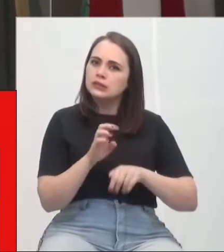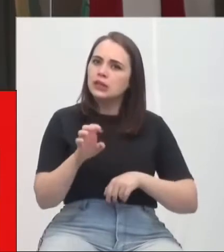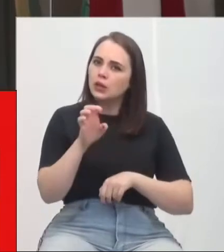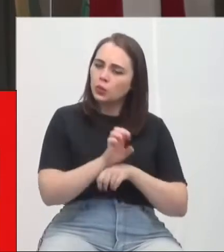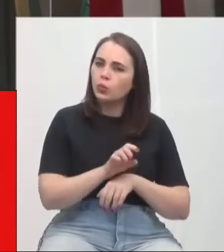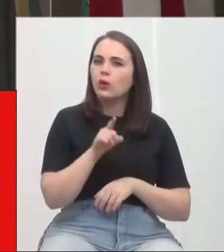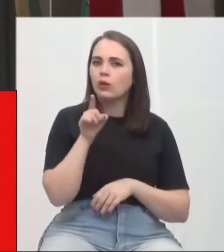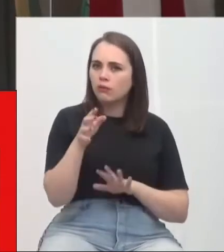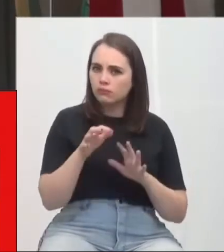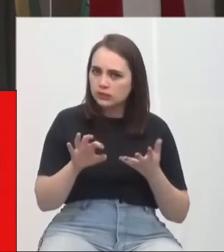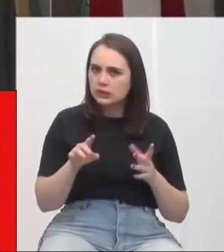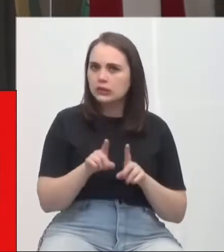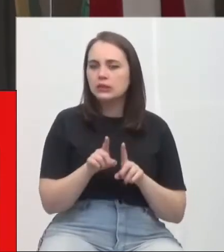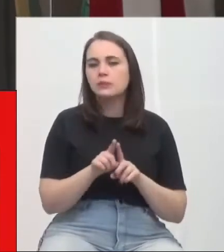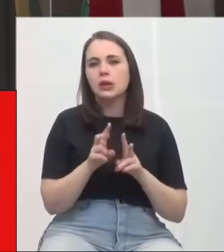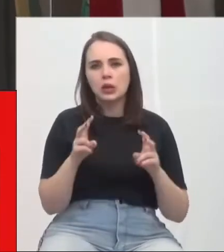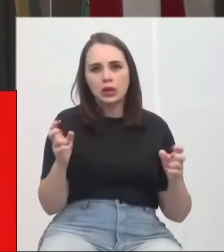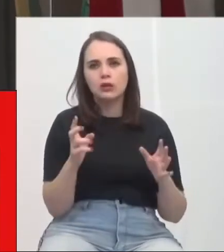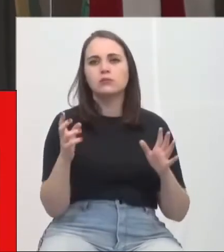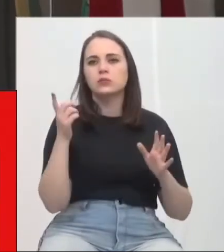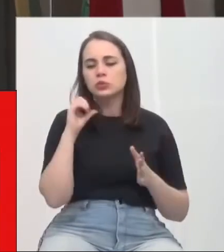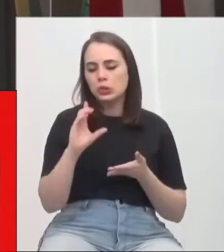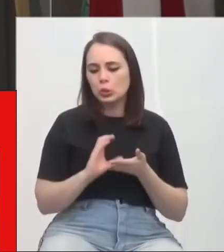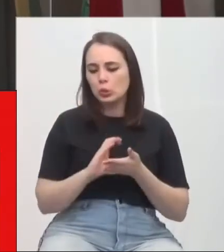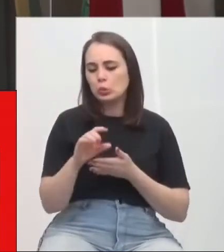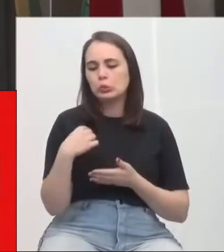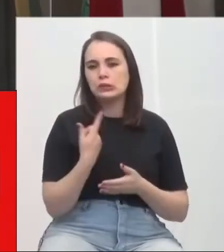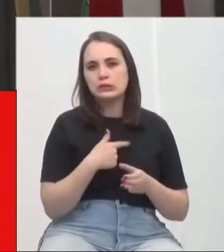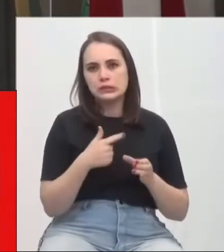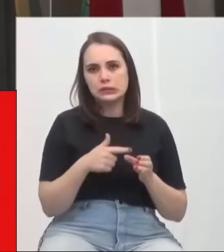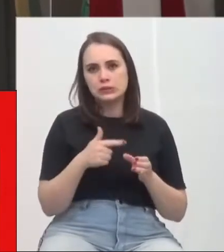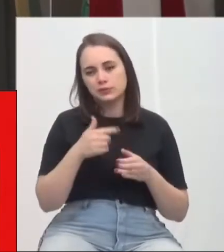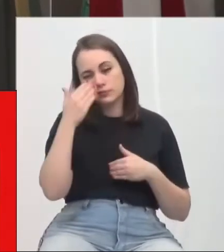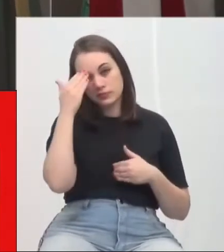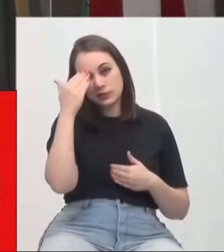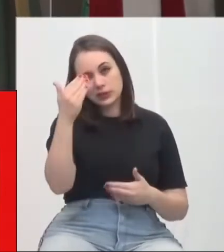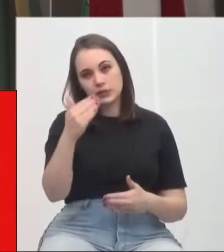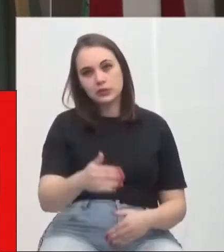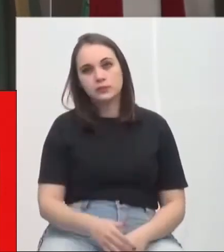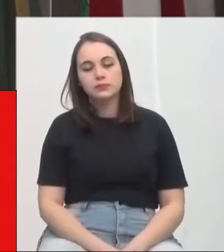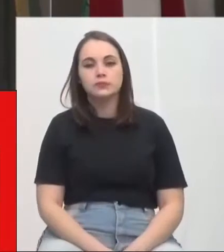e federais para trazer recursos para a nossa cidade, para o nosso desenvolvimento. Obrigado, senhor presidente.